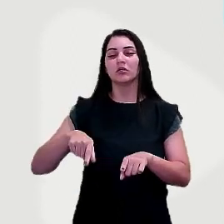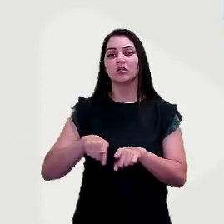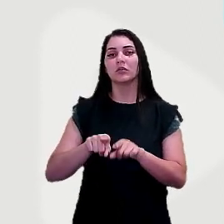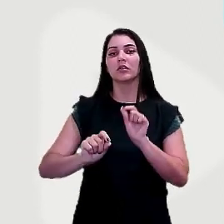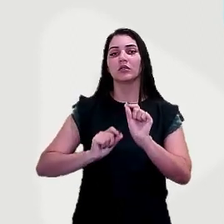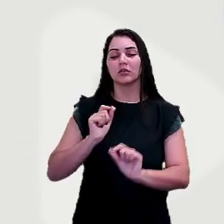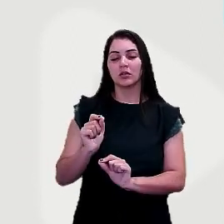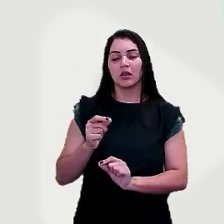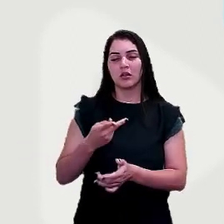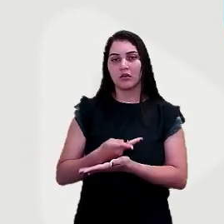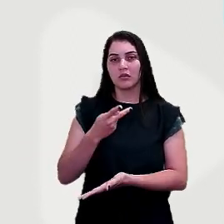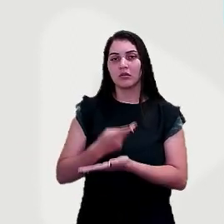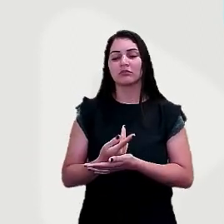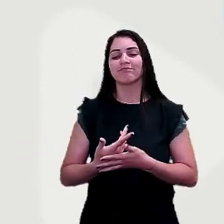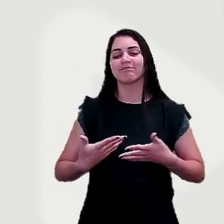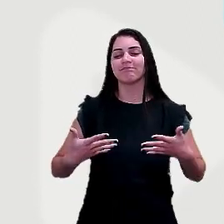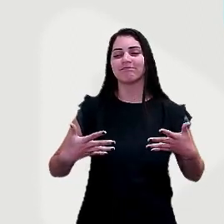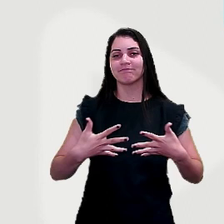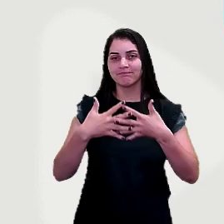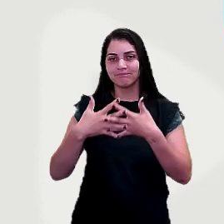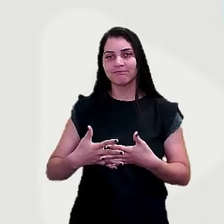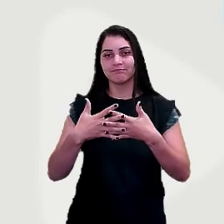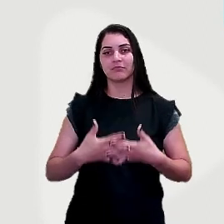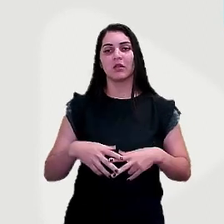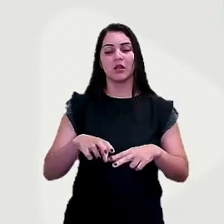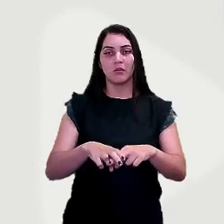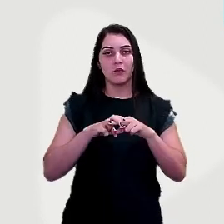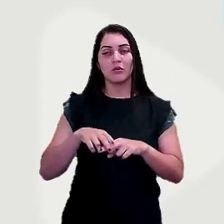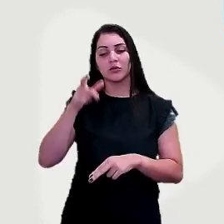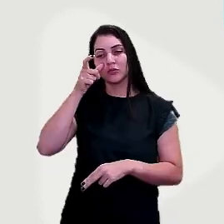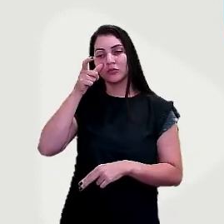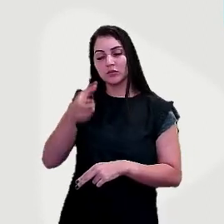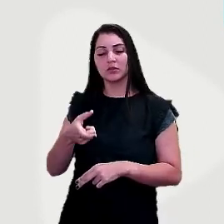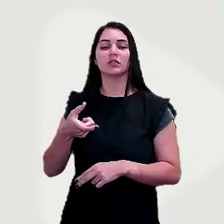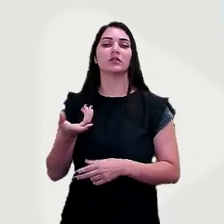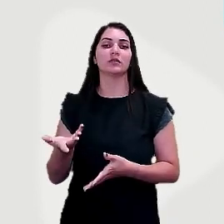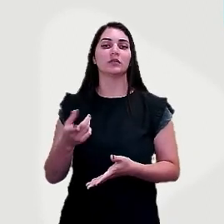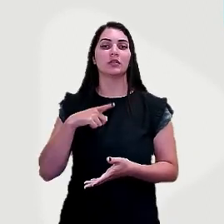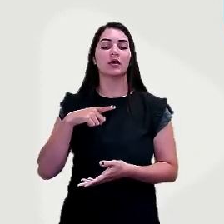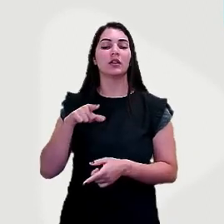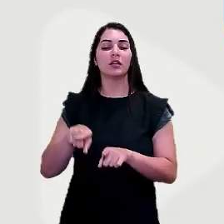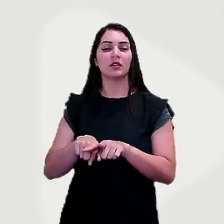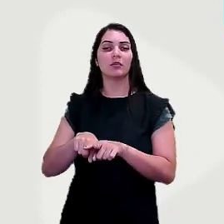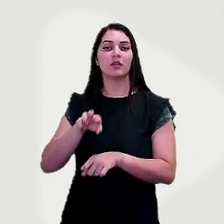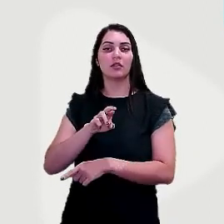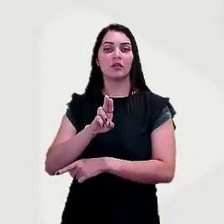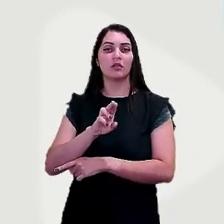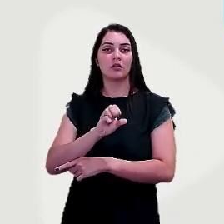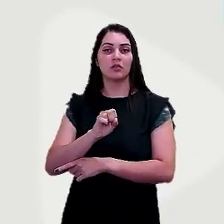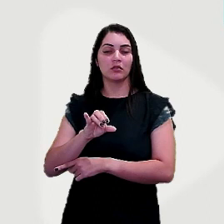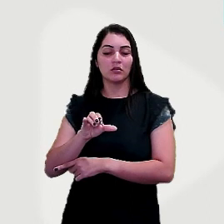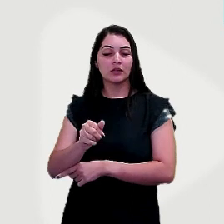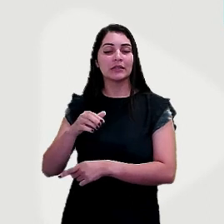isso também gerou muitos conflitos, por conta desse interesse do petróleo. Tem a Rússia também, que é muito rica em cavão